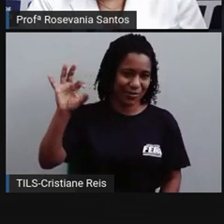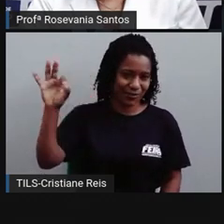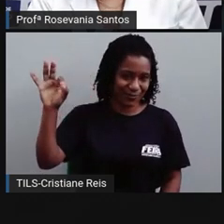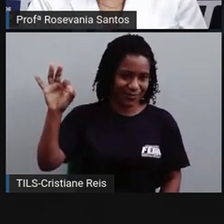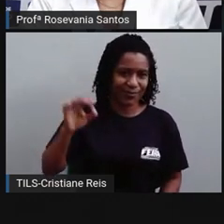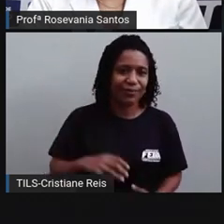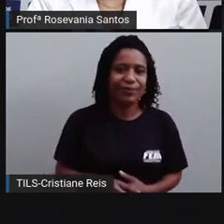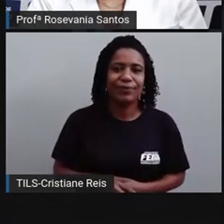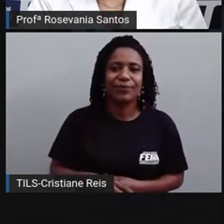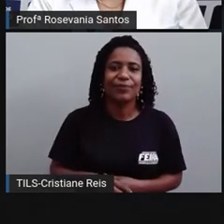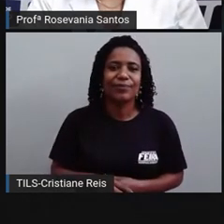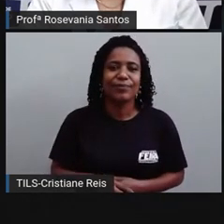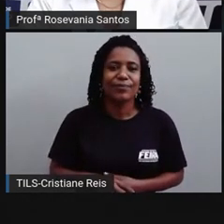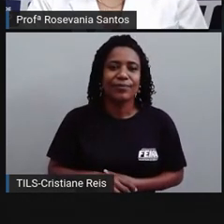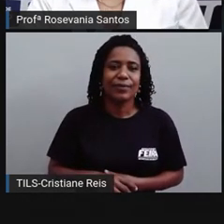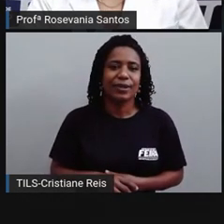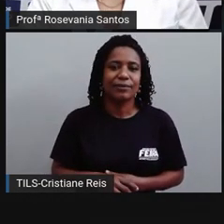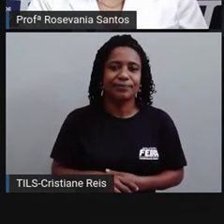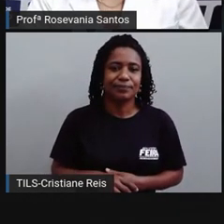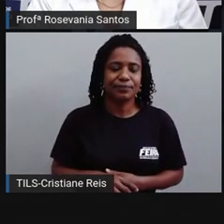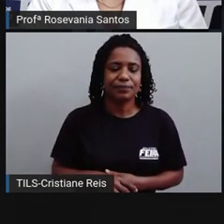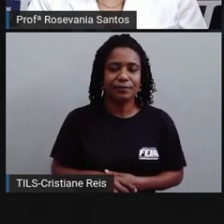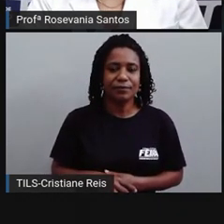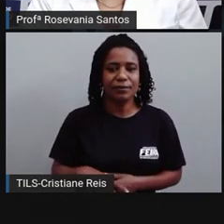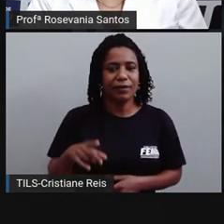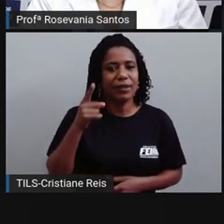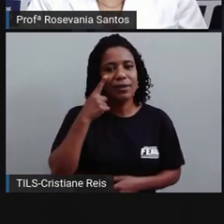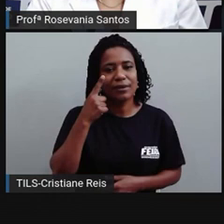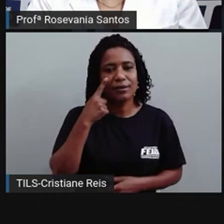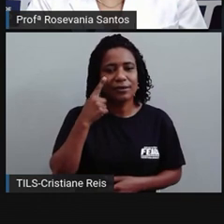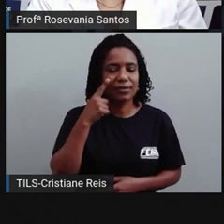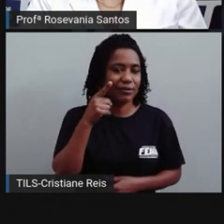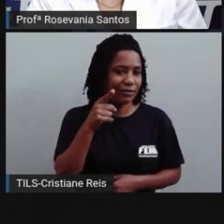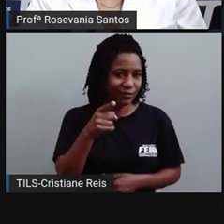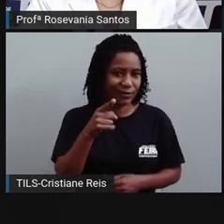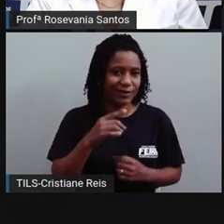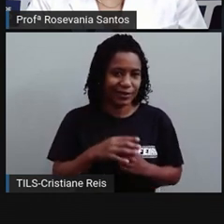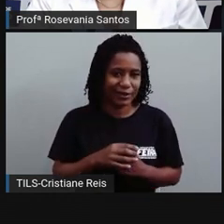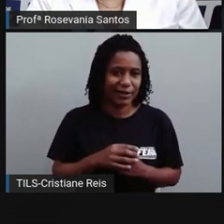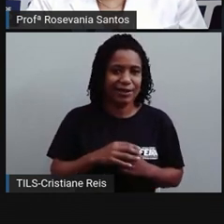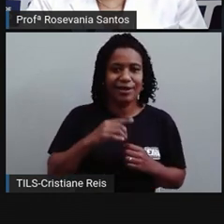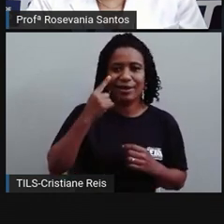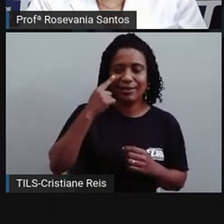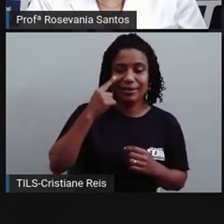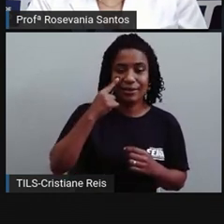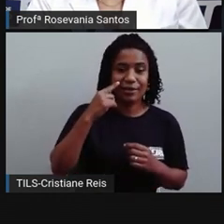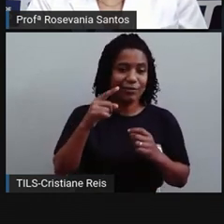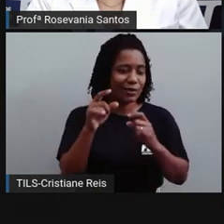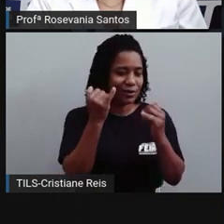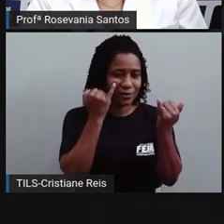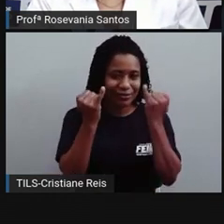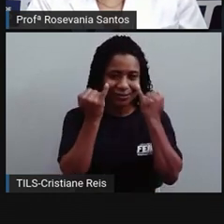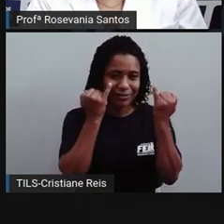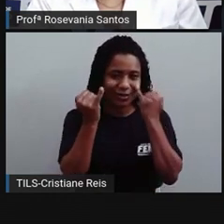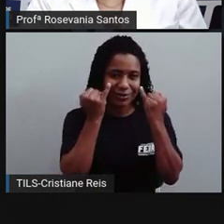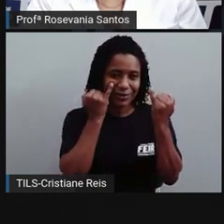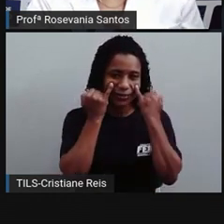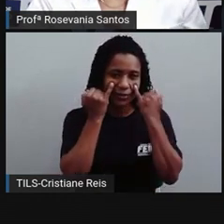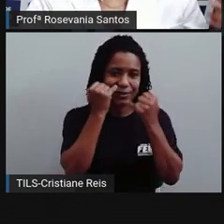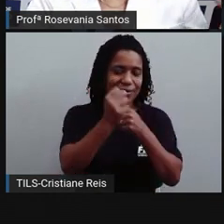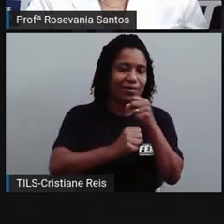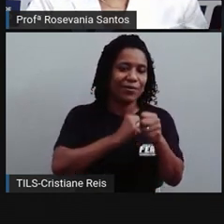E aí, o que acontece? A gente vai chegar a alguns dados semelhantes a esses. Em 2009,